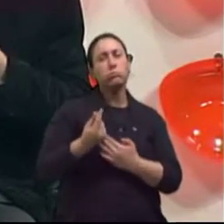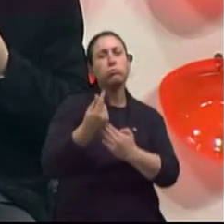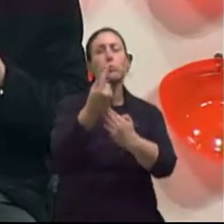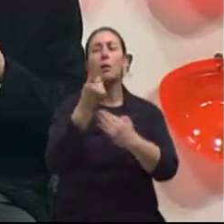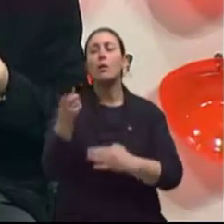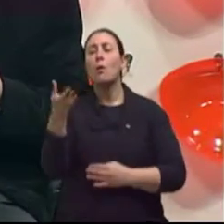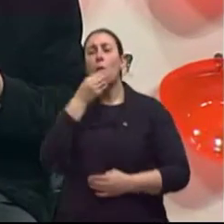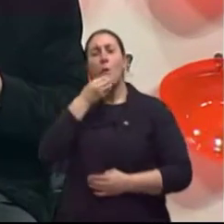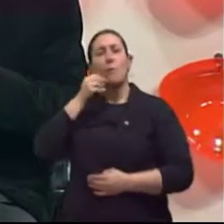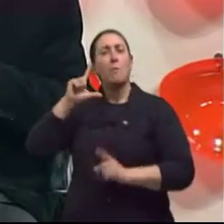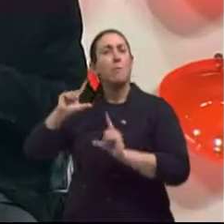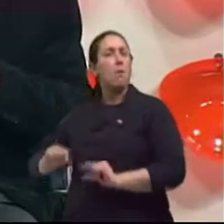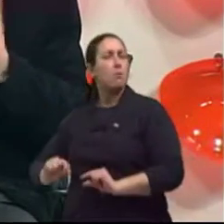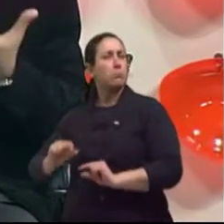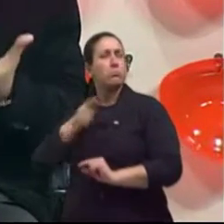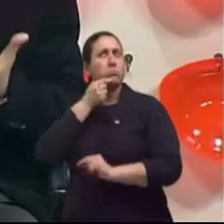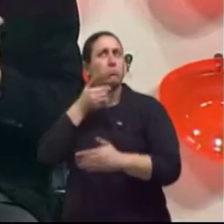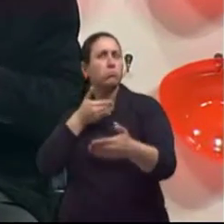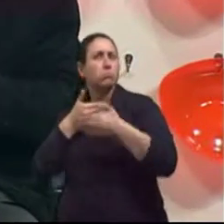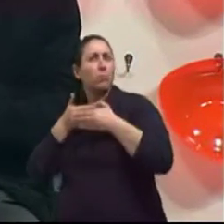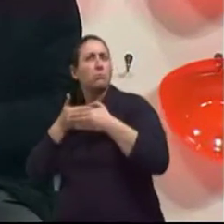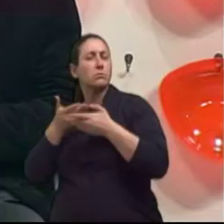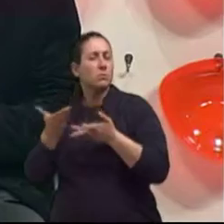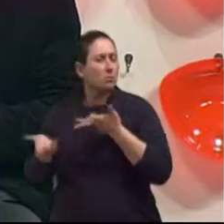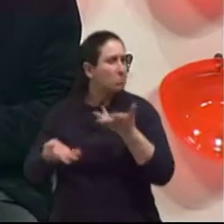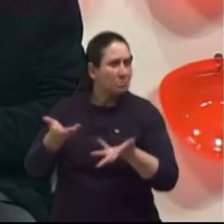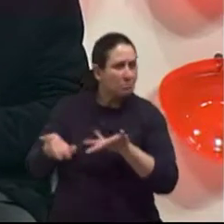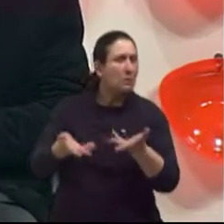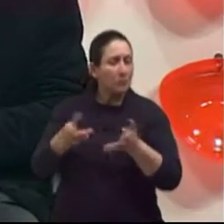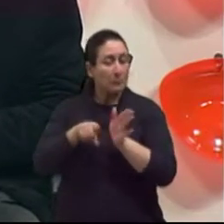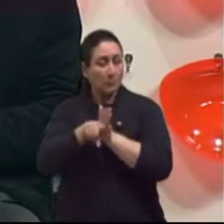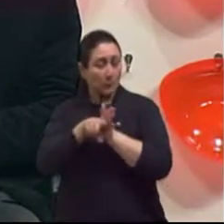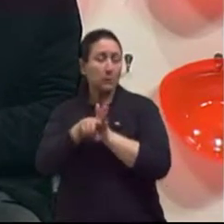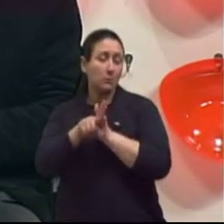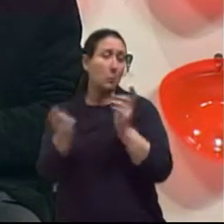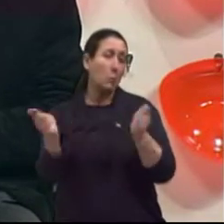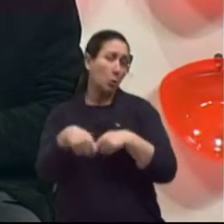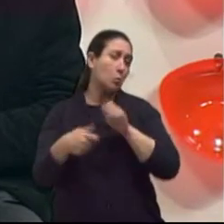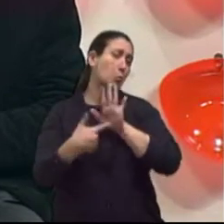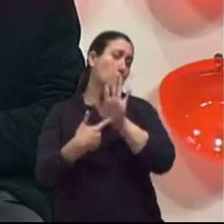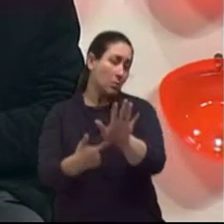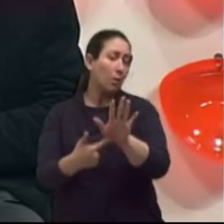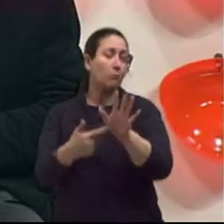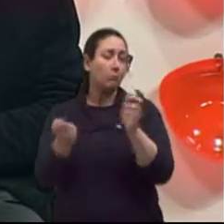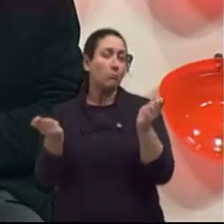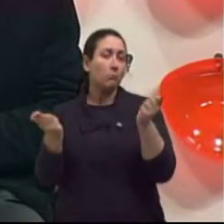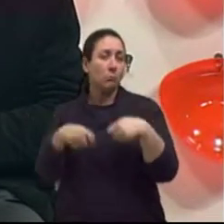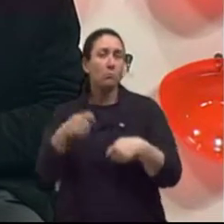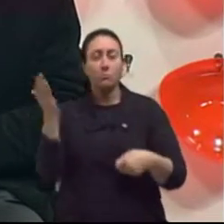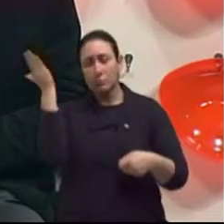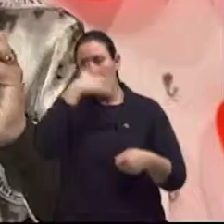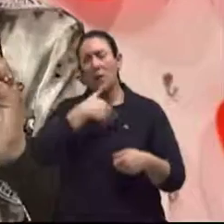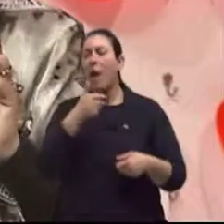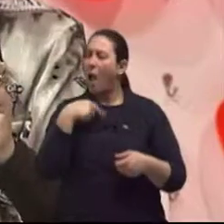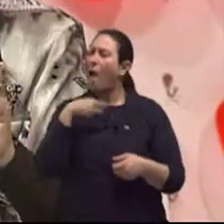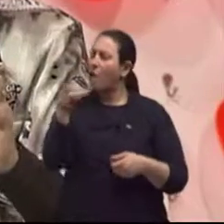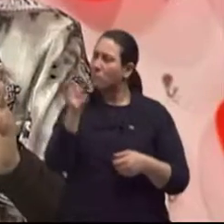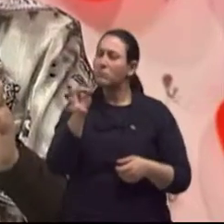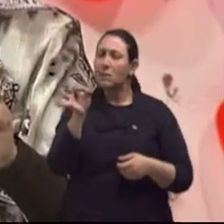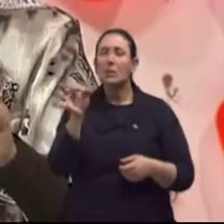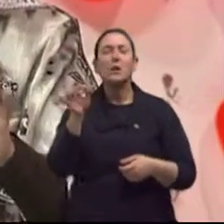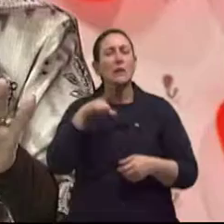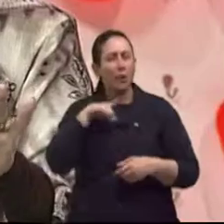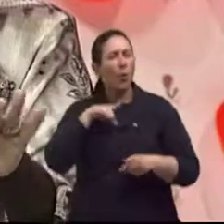uma razão para se pensar e também as pesquisas, elas podem nos ajudar também a responder essa questão. Mas nós já temos